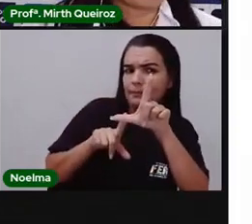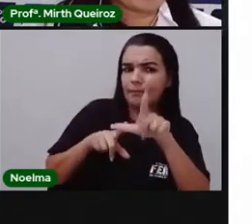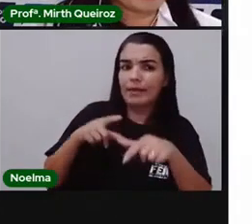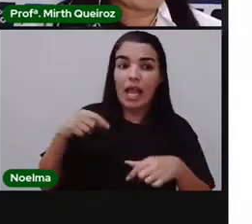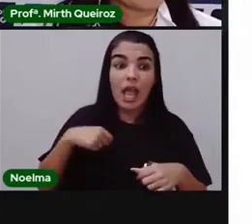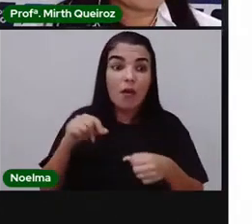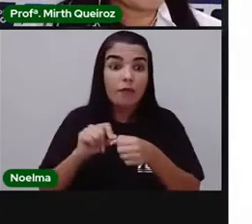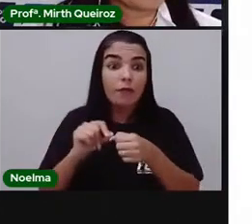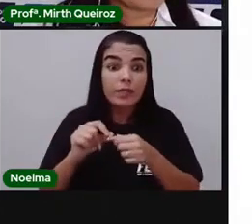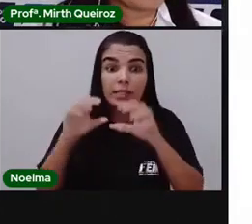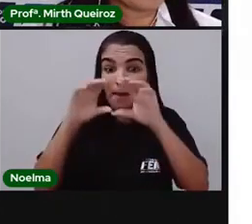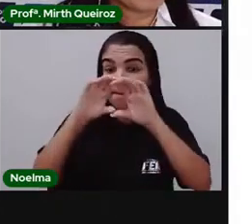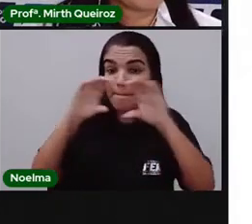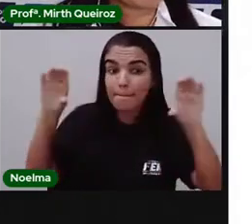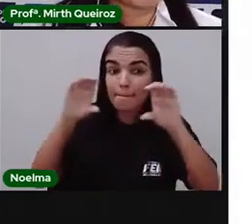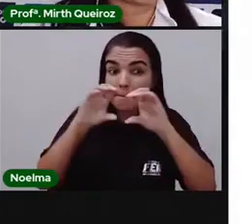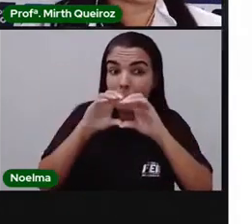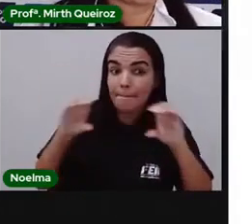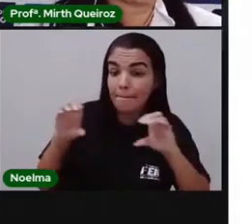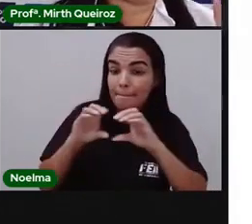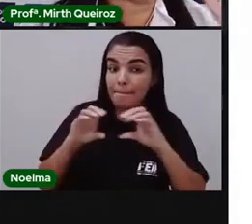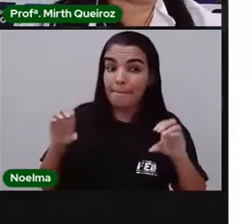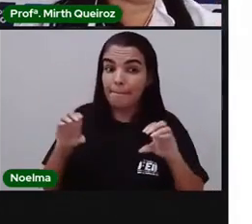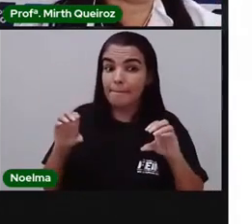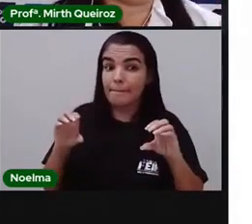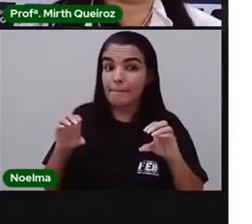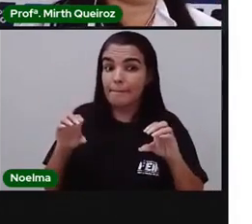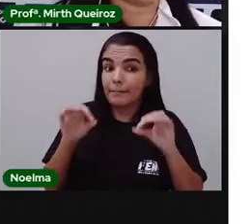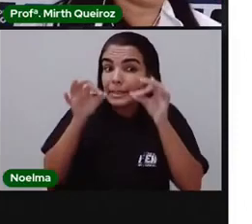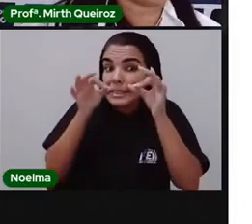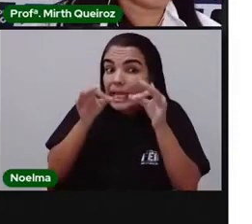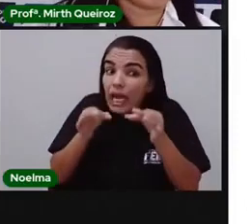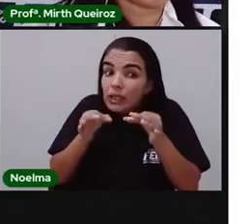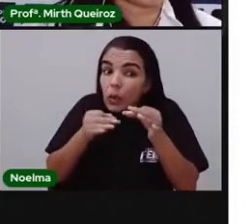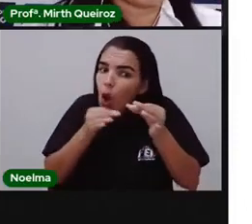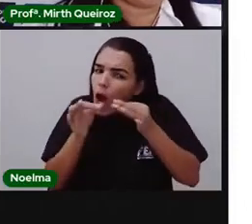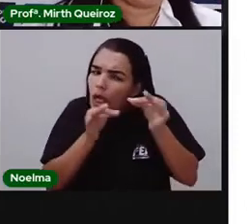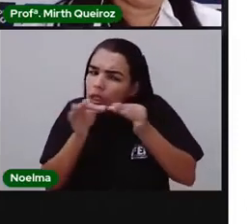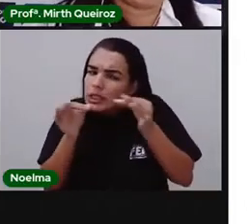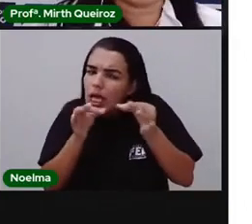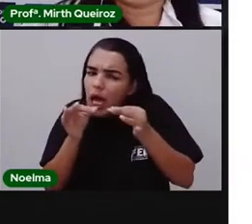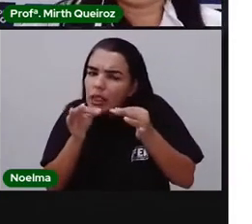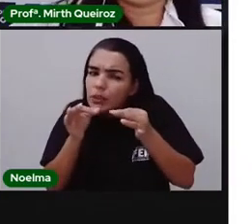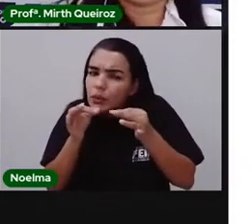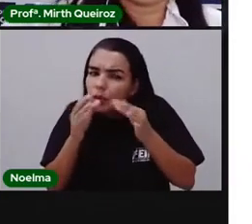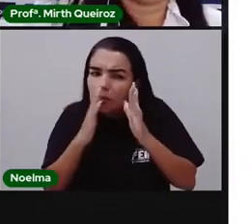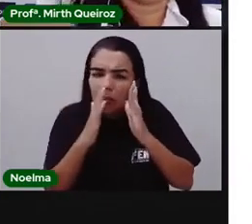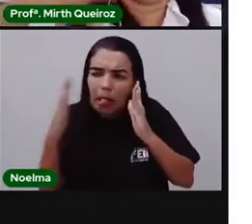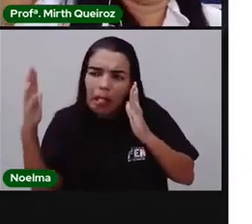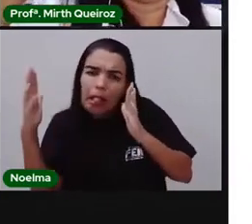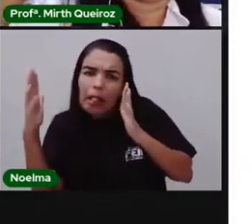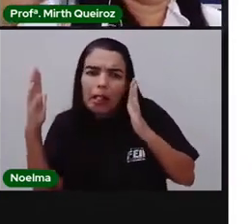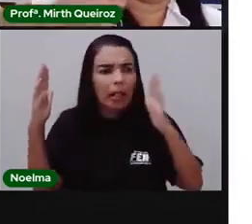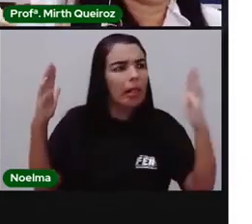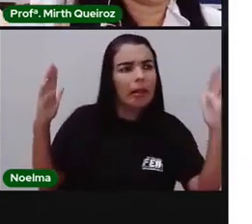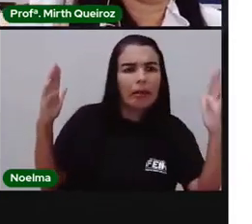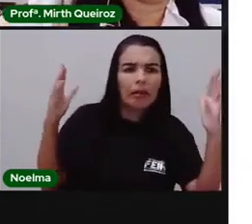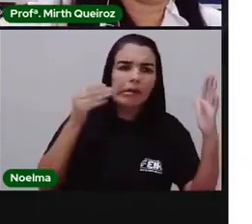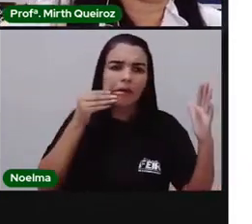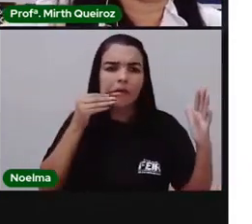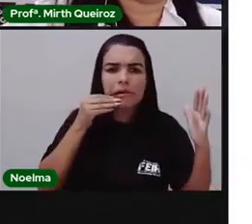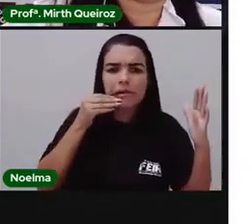Fiz parágrafos. Eu não já juntei lá todo o texto ali na margem, ou então coloquei o